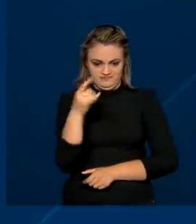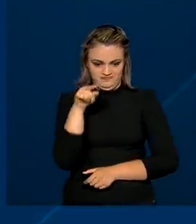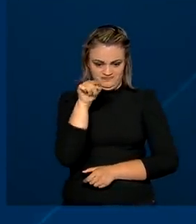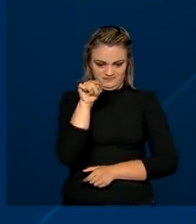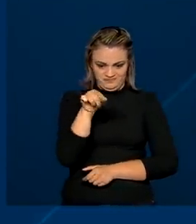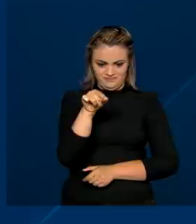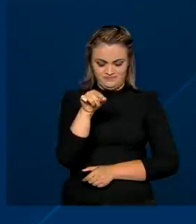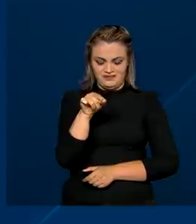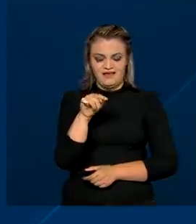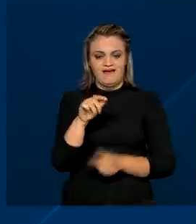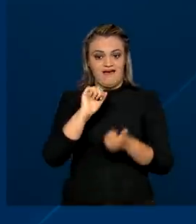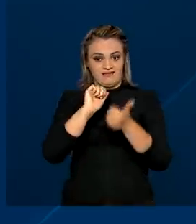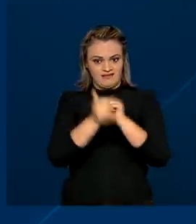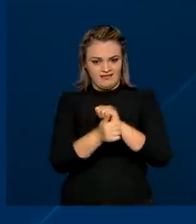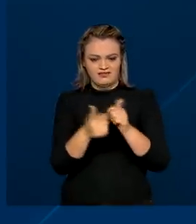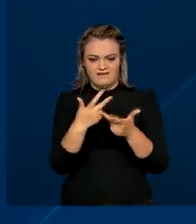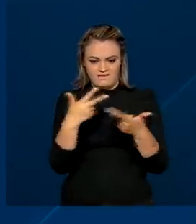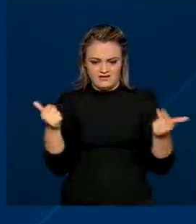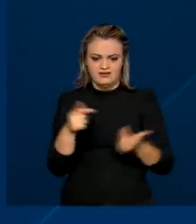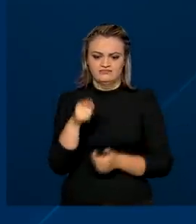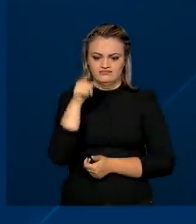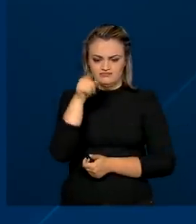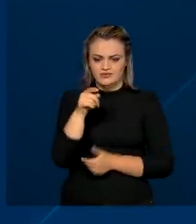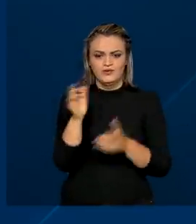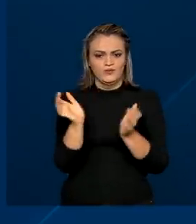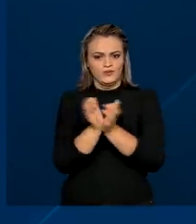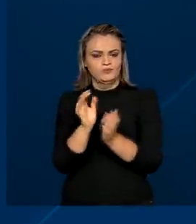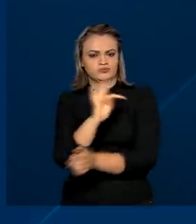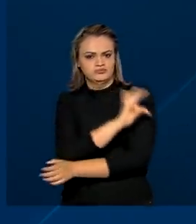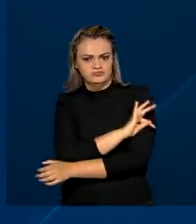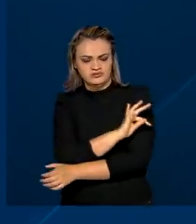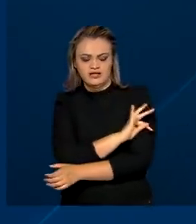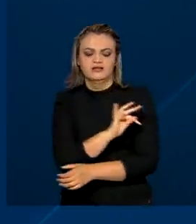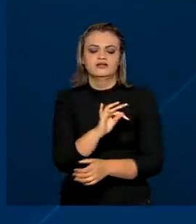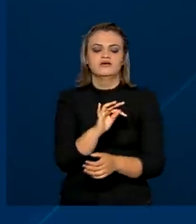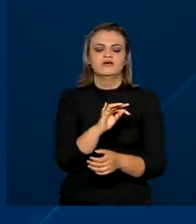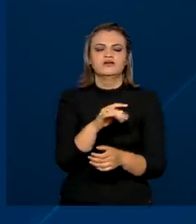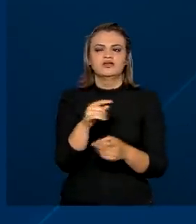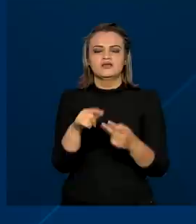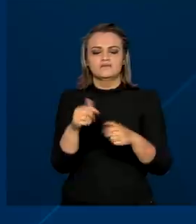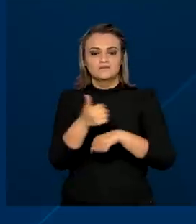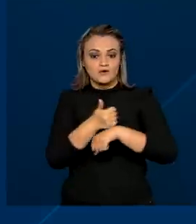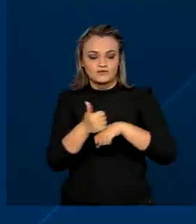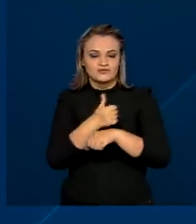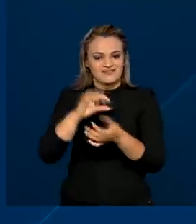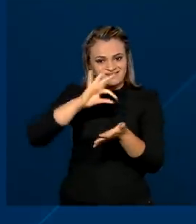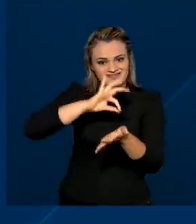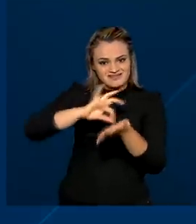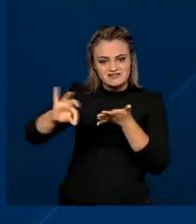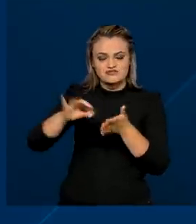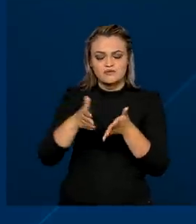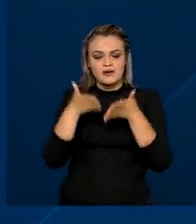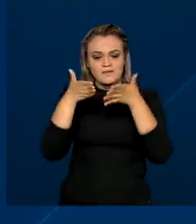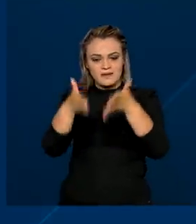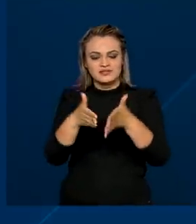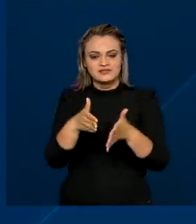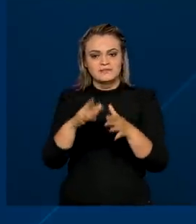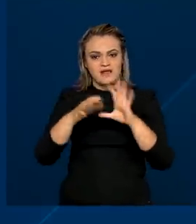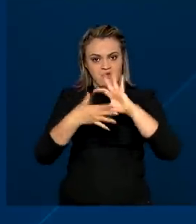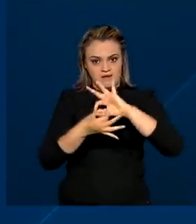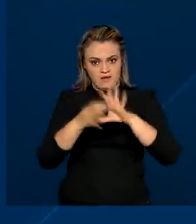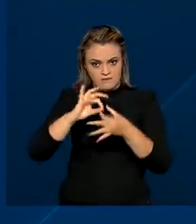atletas olímpicos, paralímpicos, integrantes das comissões técnicas e profissionais credenciados para trabalhar na